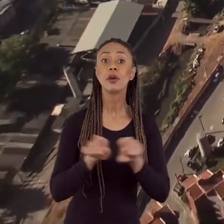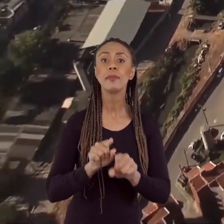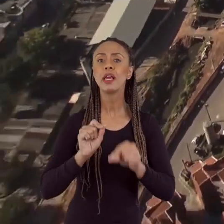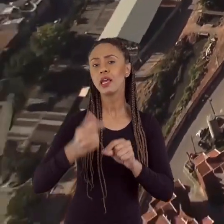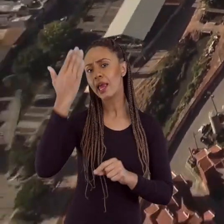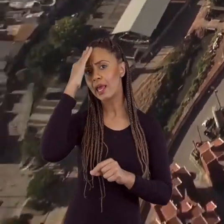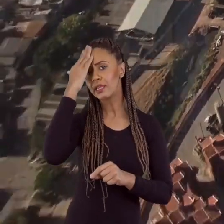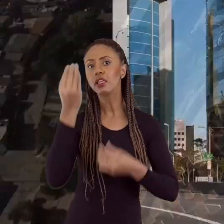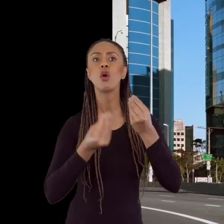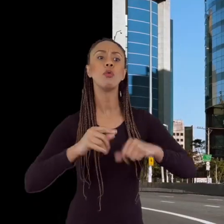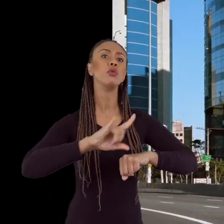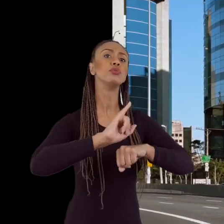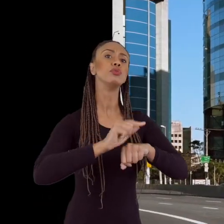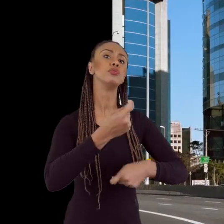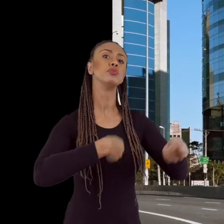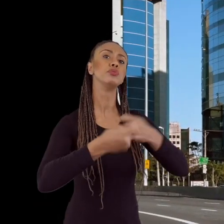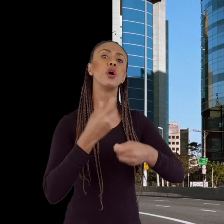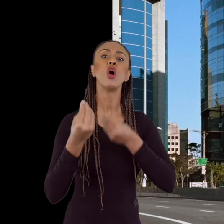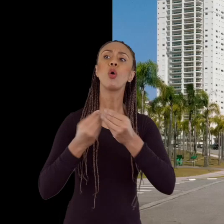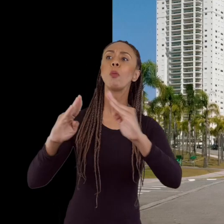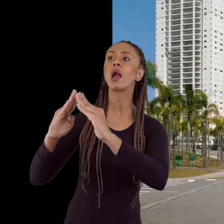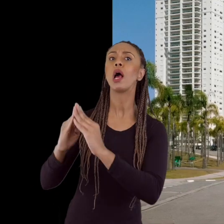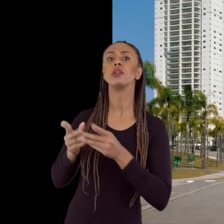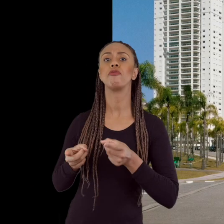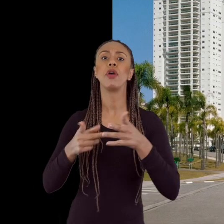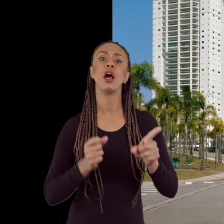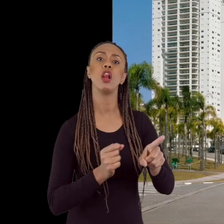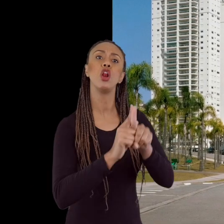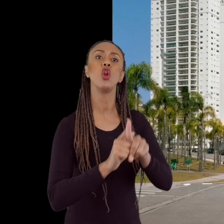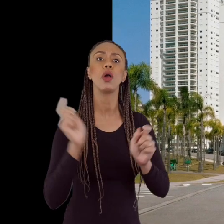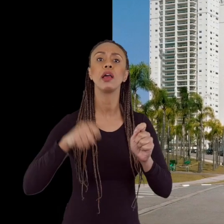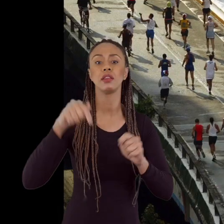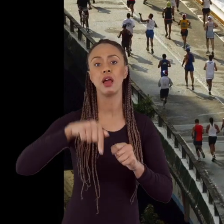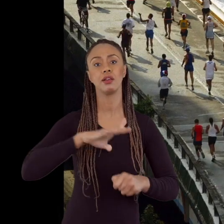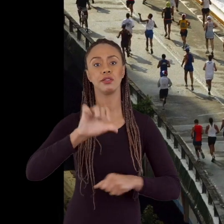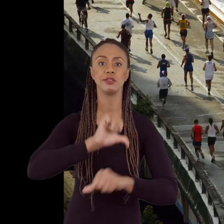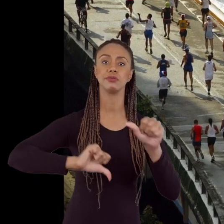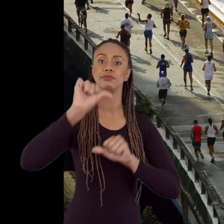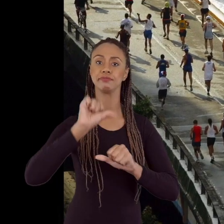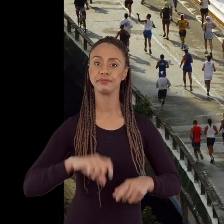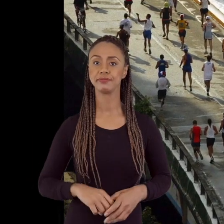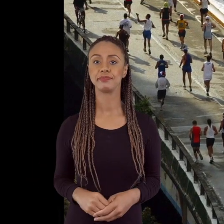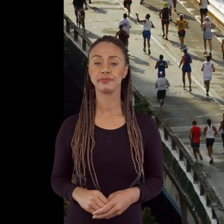mas também, evidentemente, entender a cidade do capital, entender o mercado imobiliário, entender as dinâmicas que produzem e transformam a cidade.